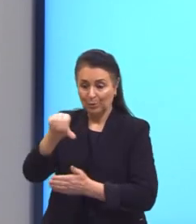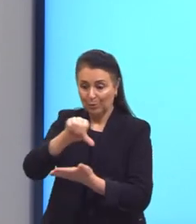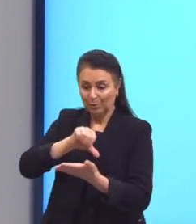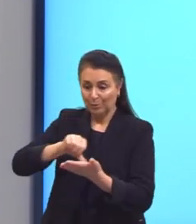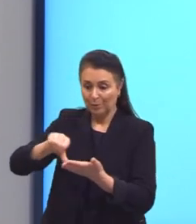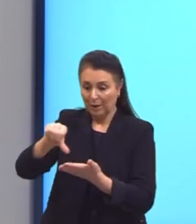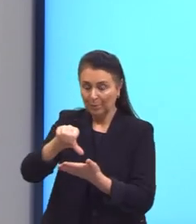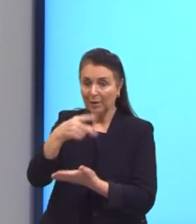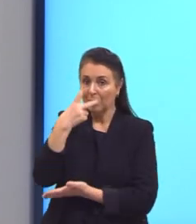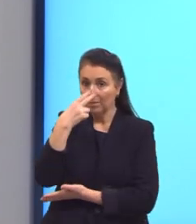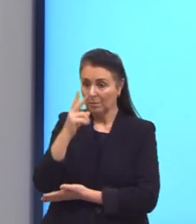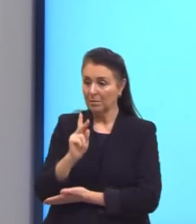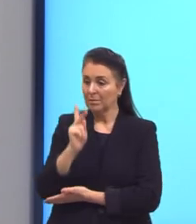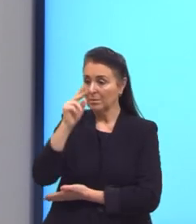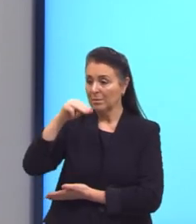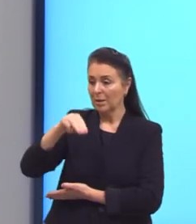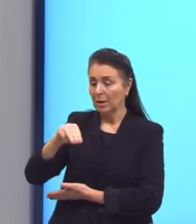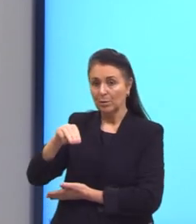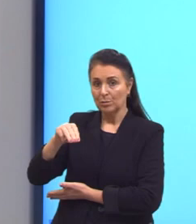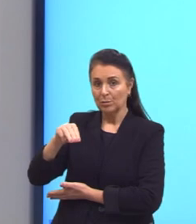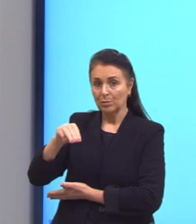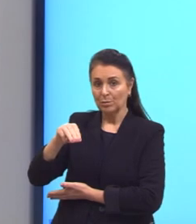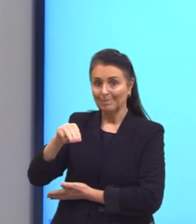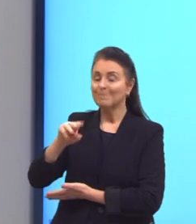a 500 quilômetros na realidade.